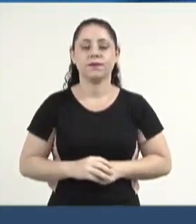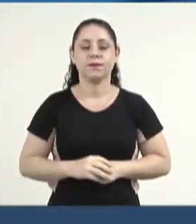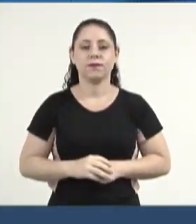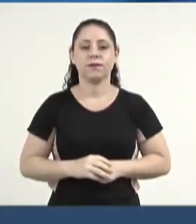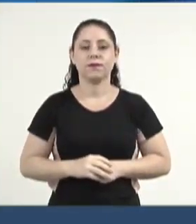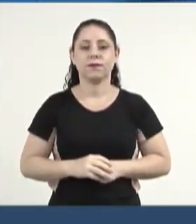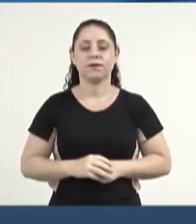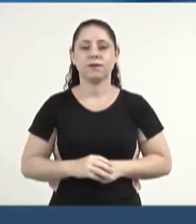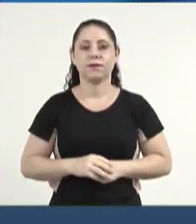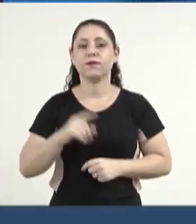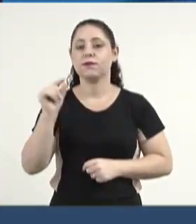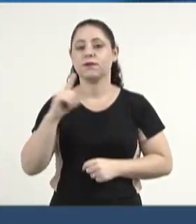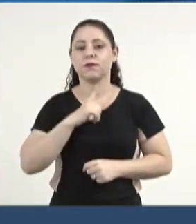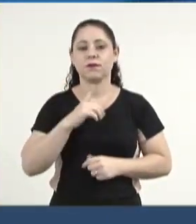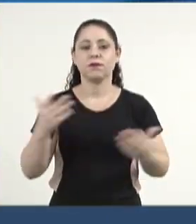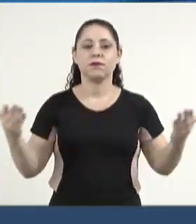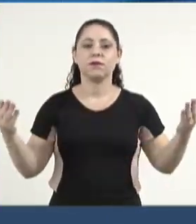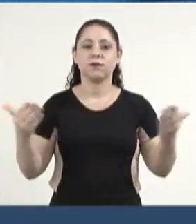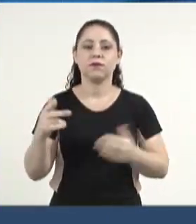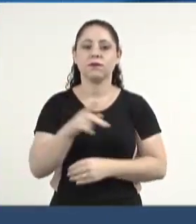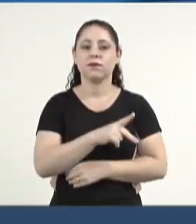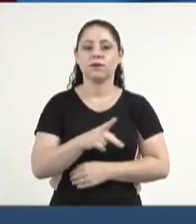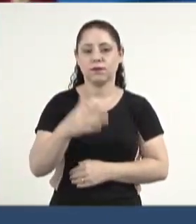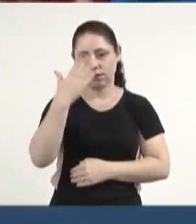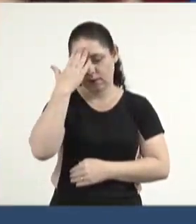É o que eu tinha para hoje, senhor presidente. Muito obrigada.